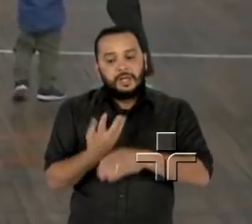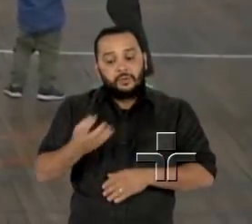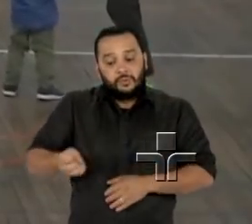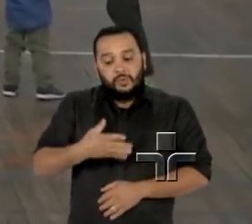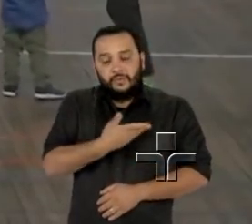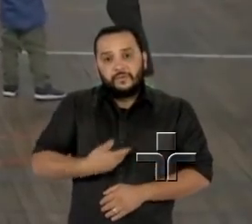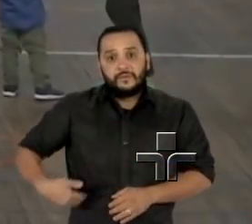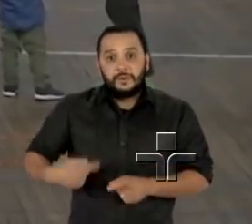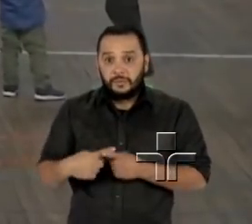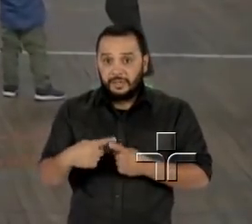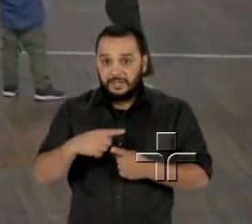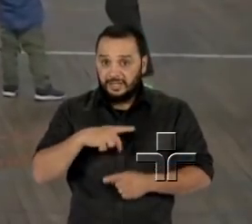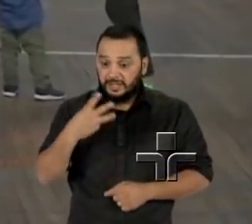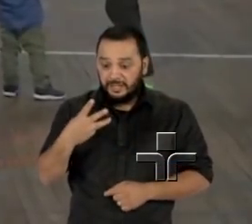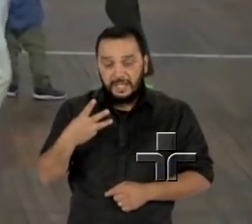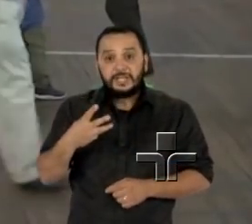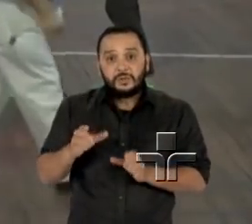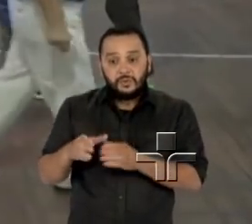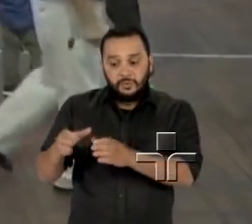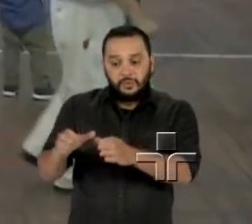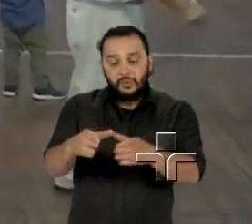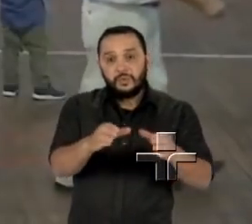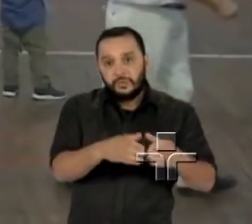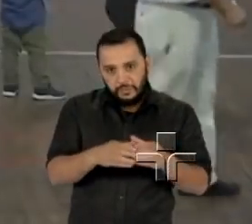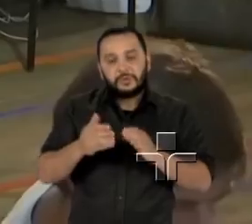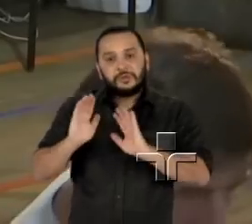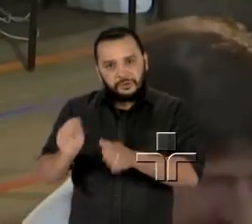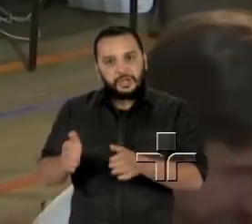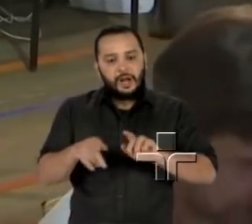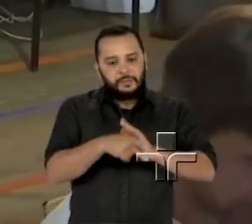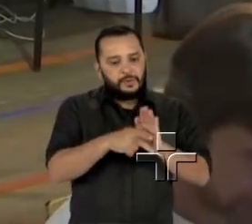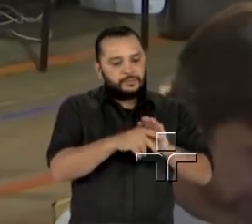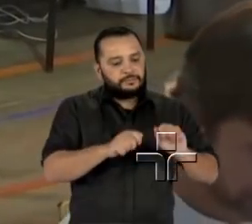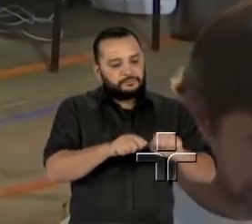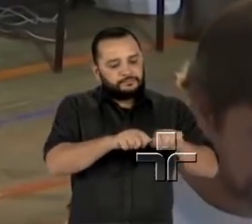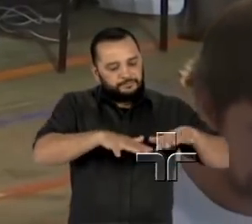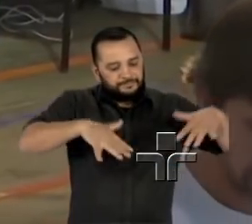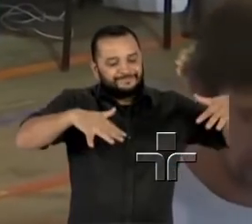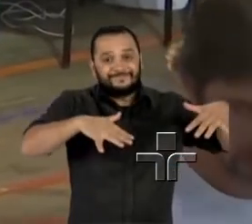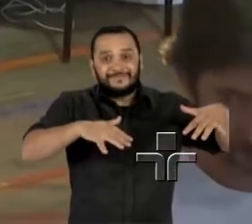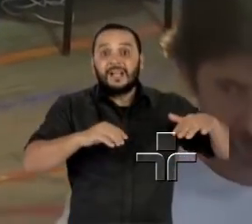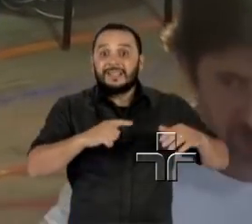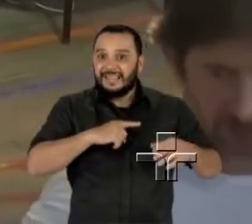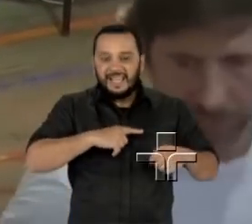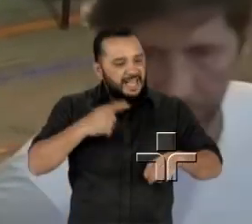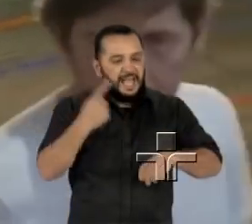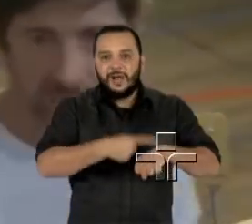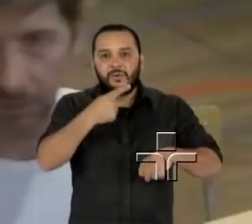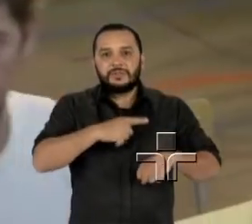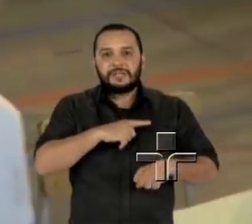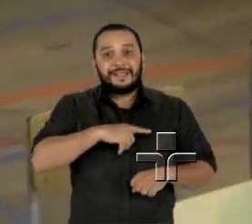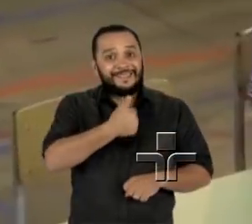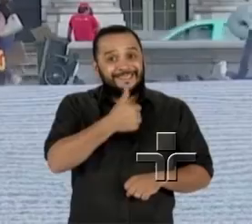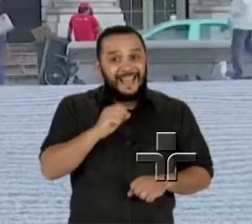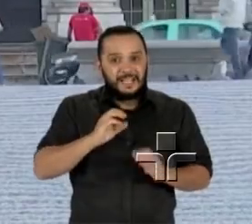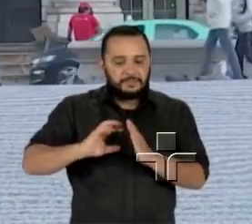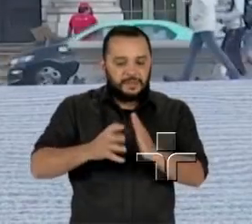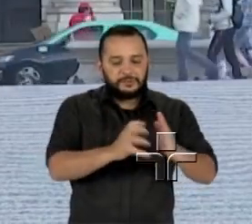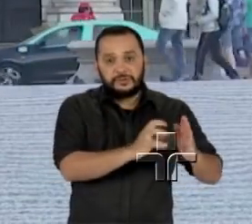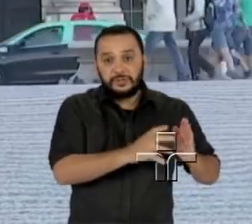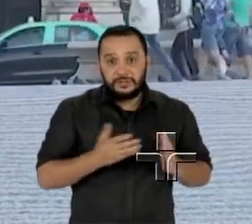já que três novas legendas chegaram à Assembleia da República, que agora passa a ter um recorde de dez partidos.